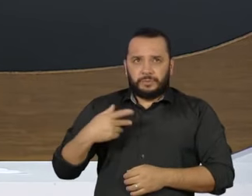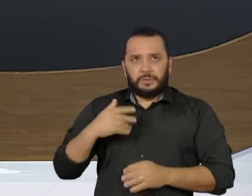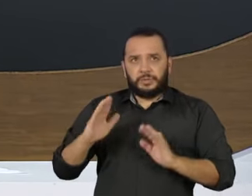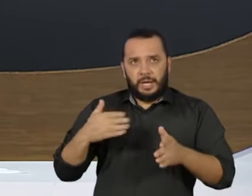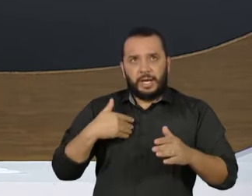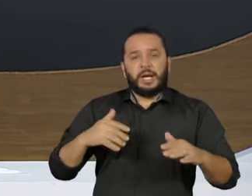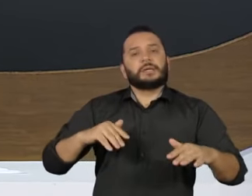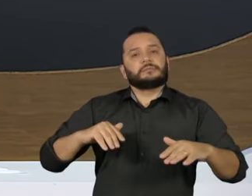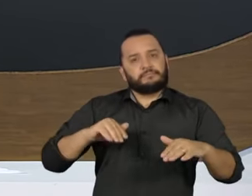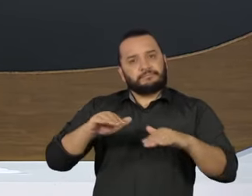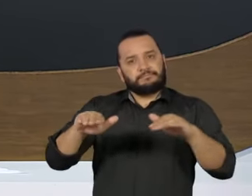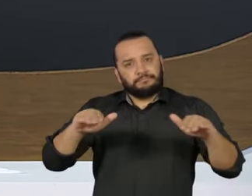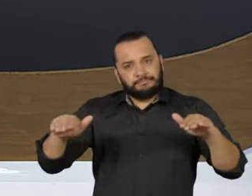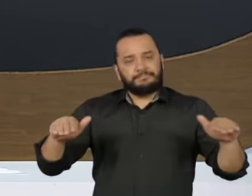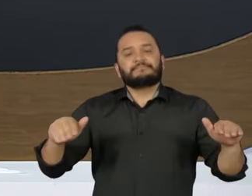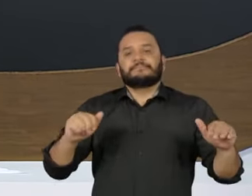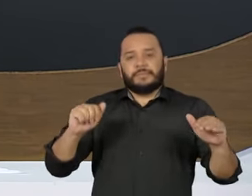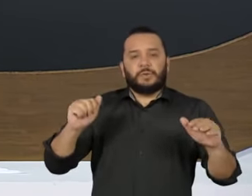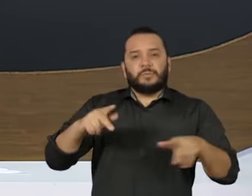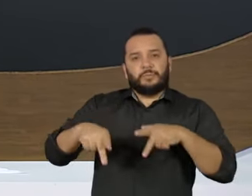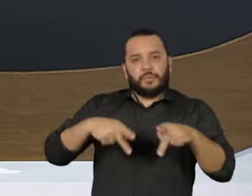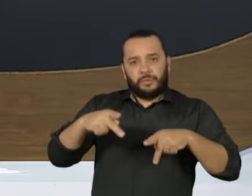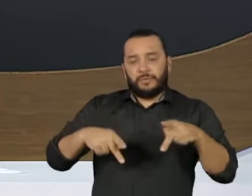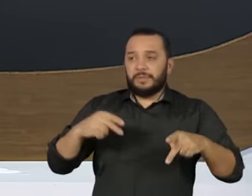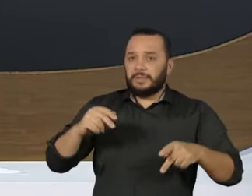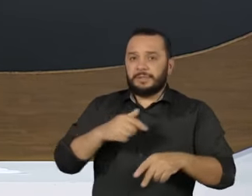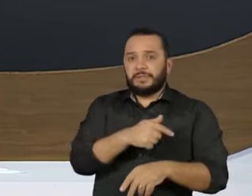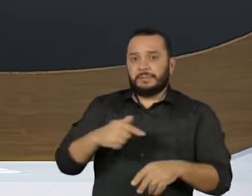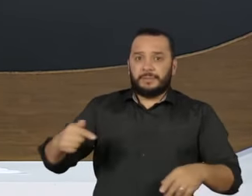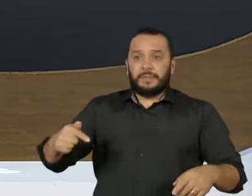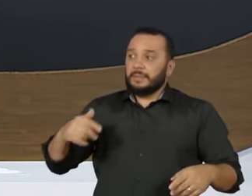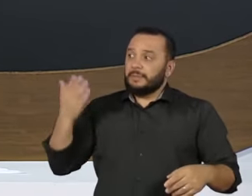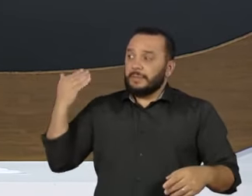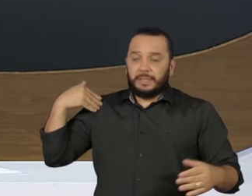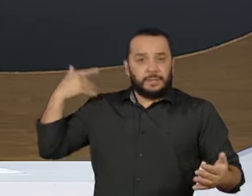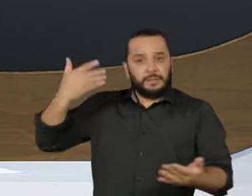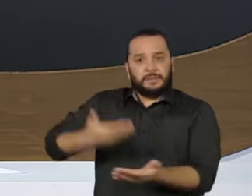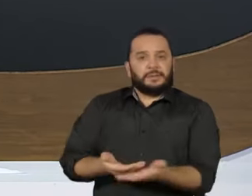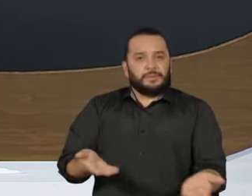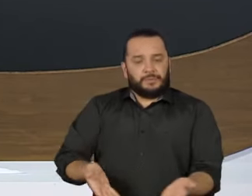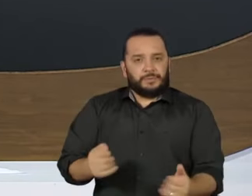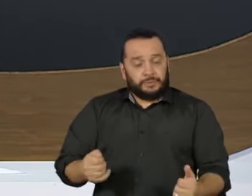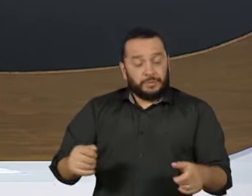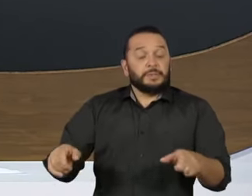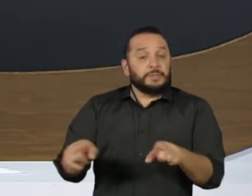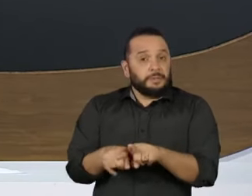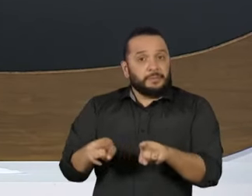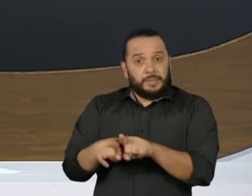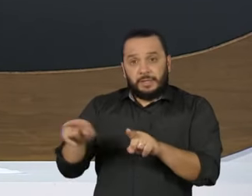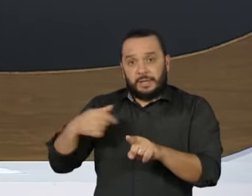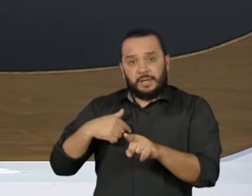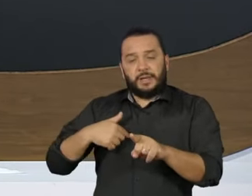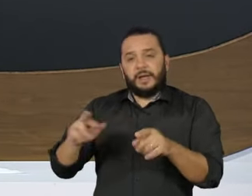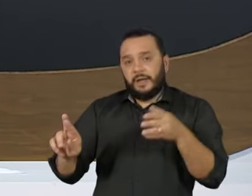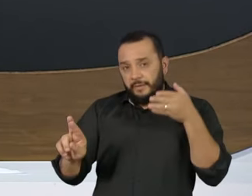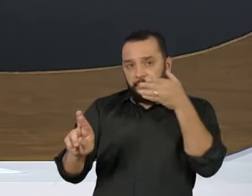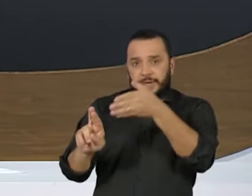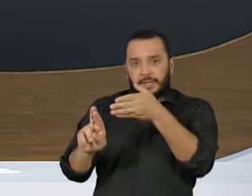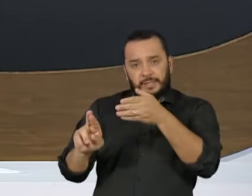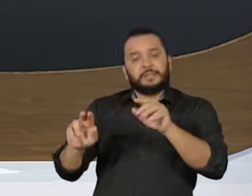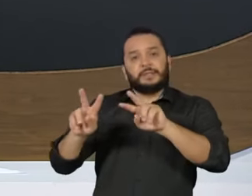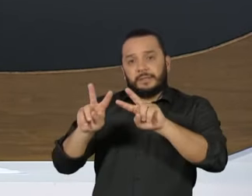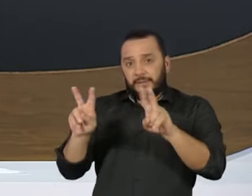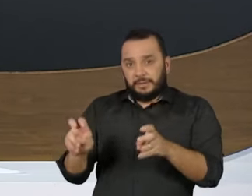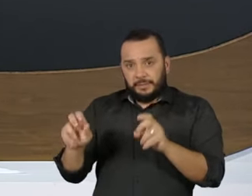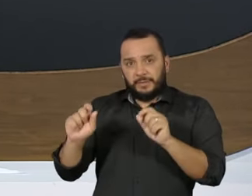civil desde a semana passada, quando foi tornado público. Também é uma referência quando o tema é ajuste fiscal, graças